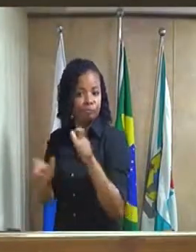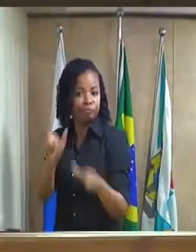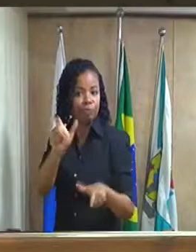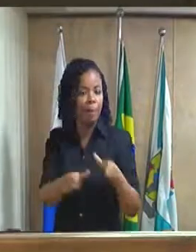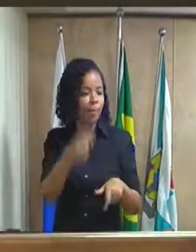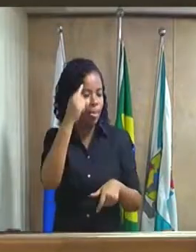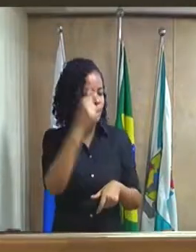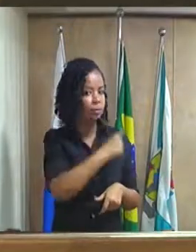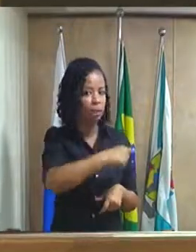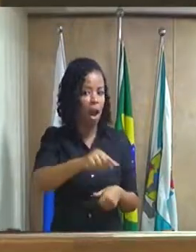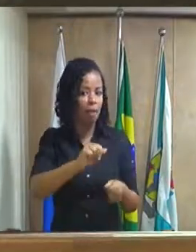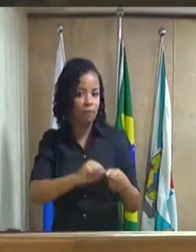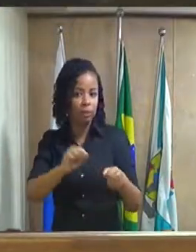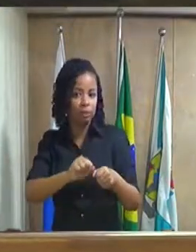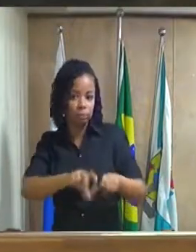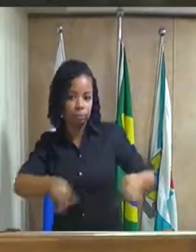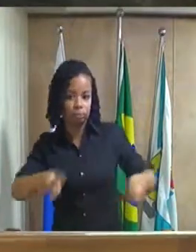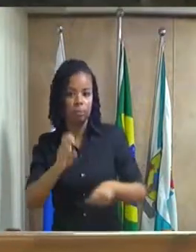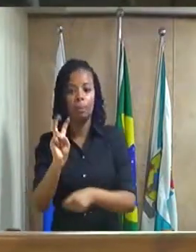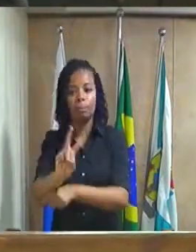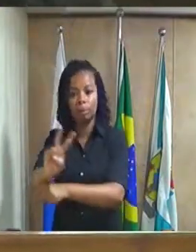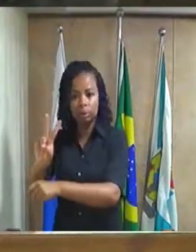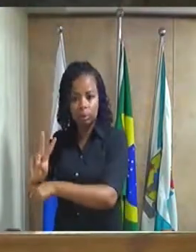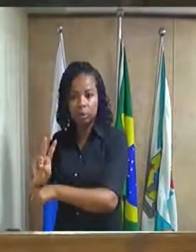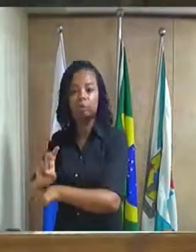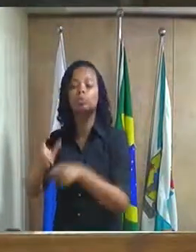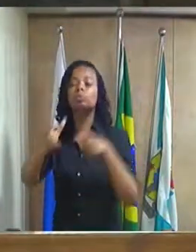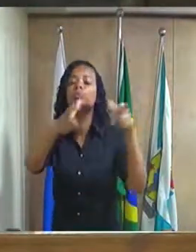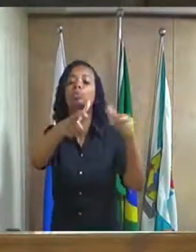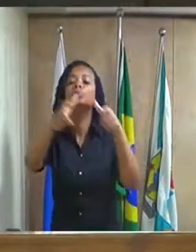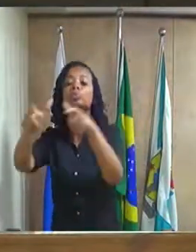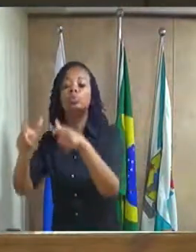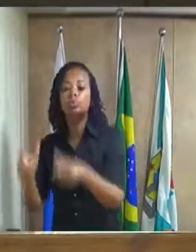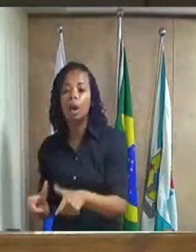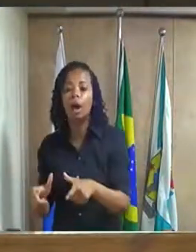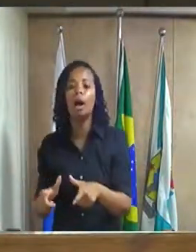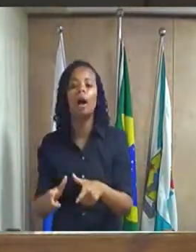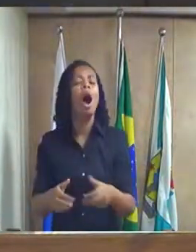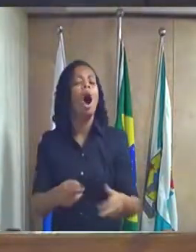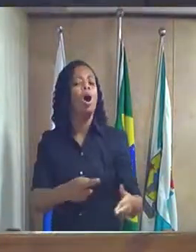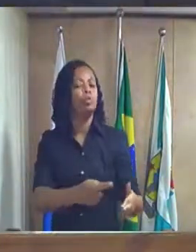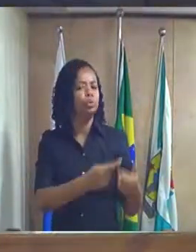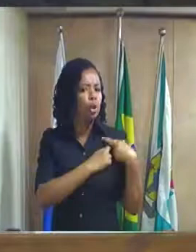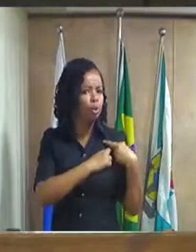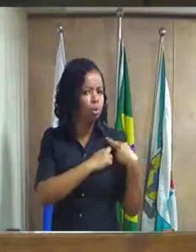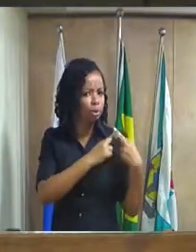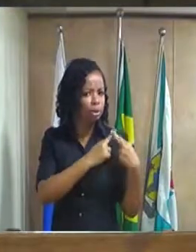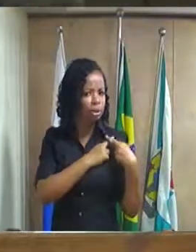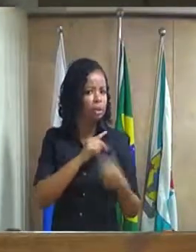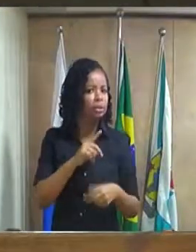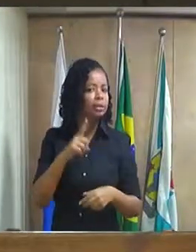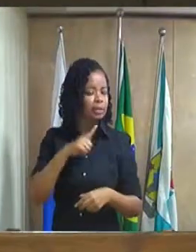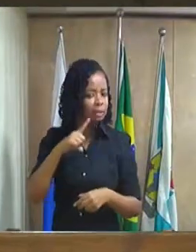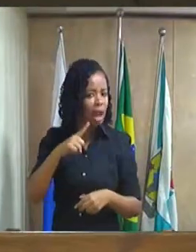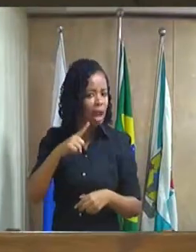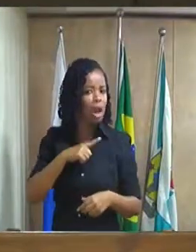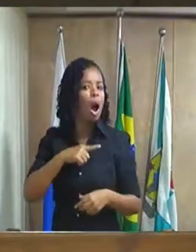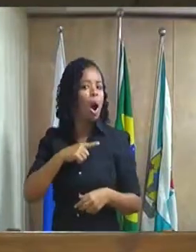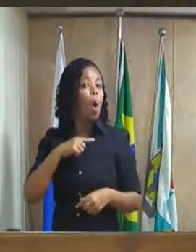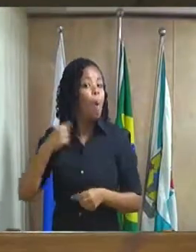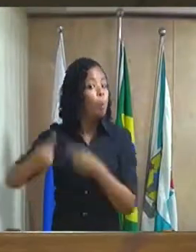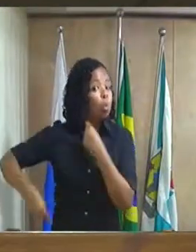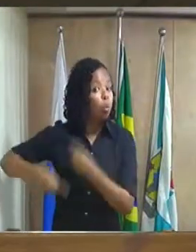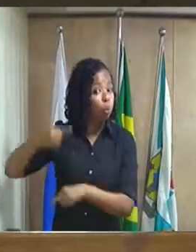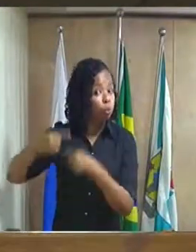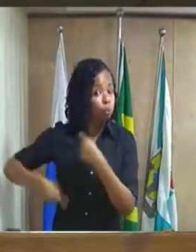para fazer a contenção dos contâneis que esses responsáveis desses políticos, né, que não conhecem a